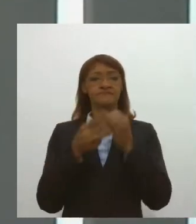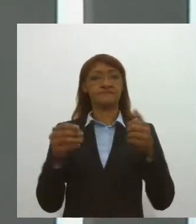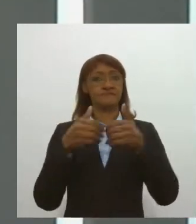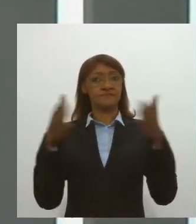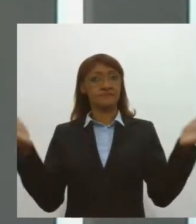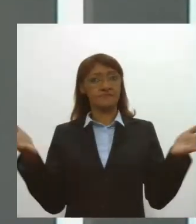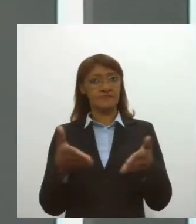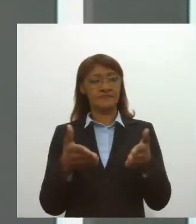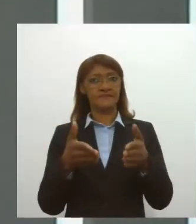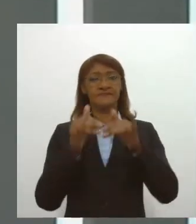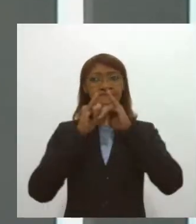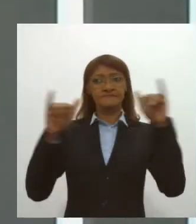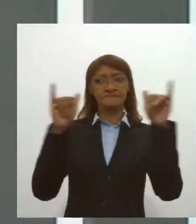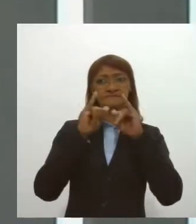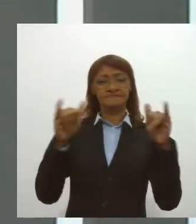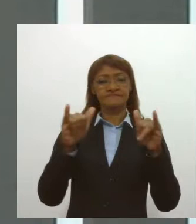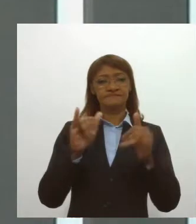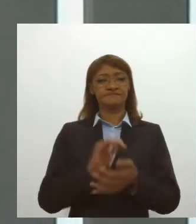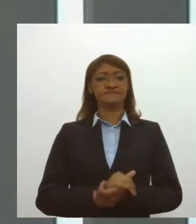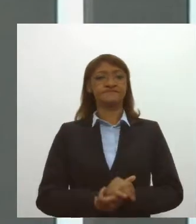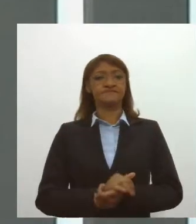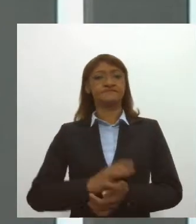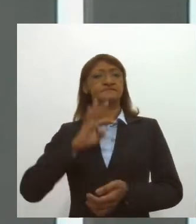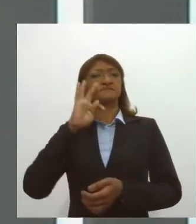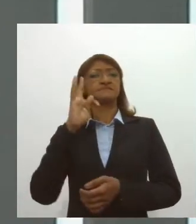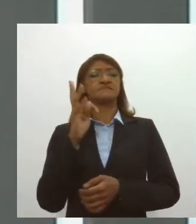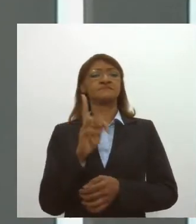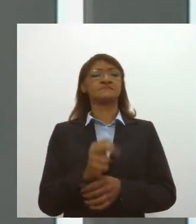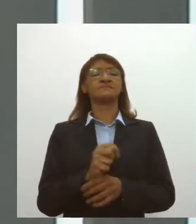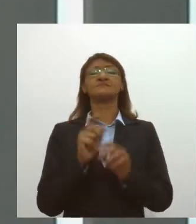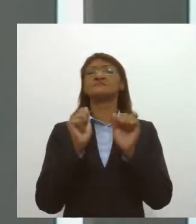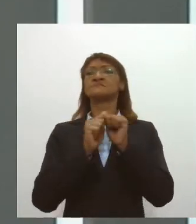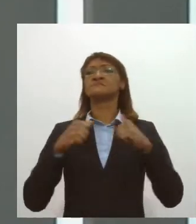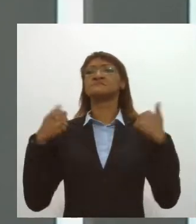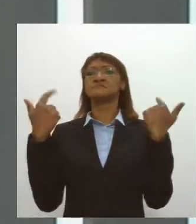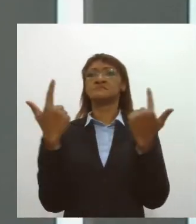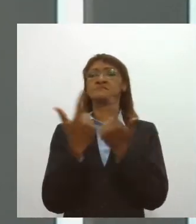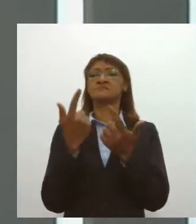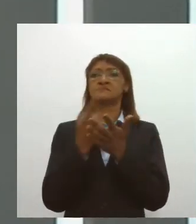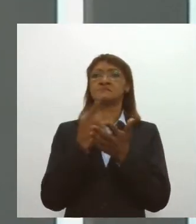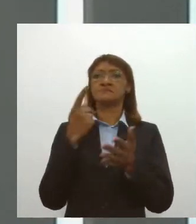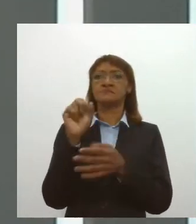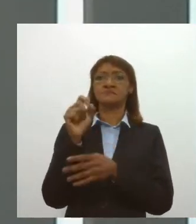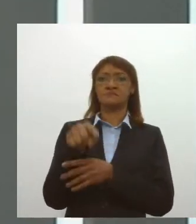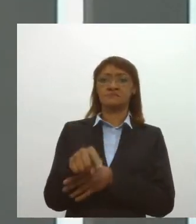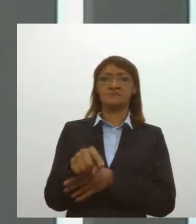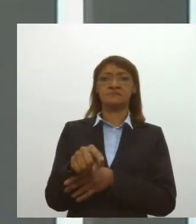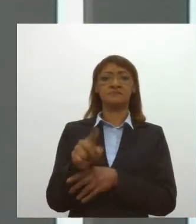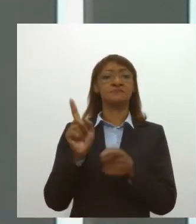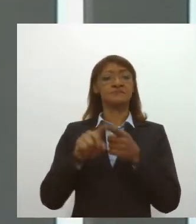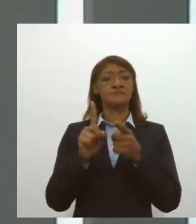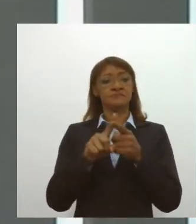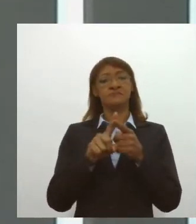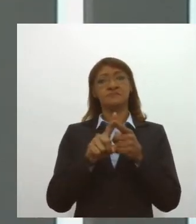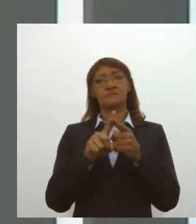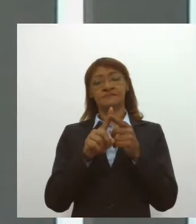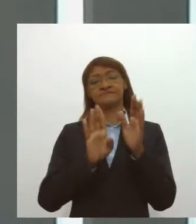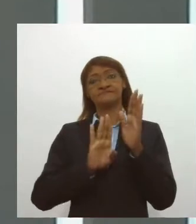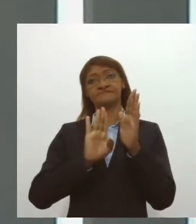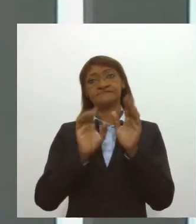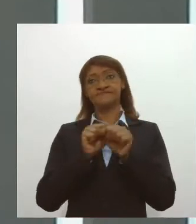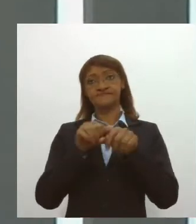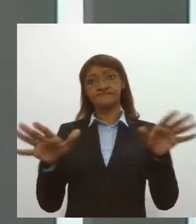ar. Confira os destaques, toda a movimentação na Assembleia Legislativa de Sergipe, dados atualizados da pandemia no